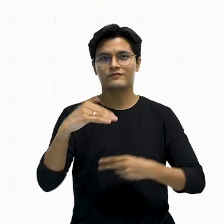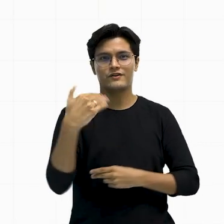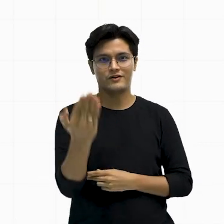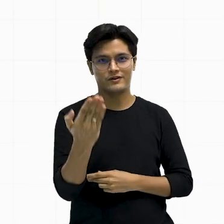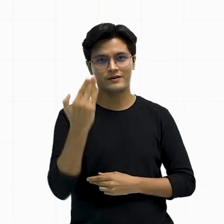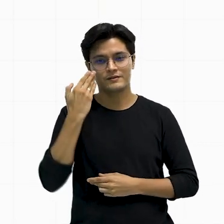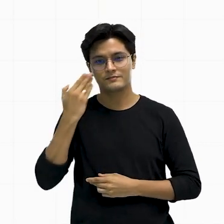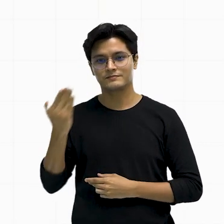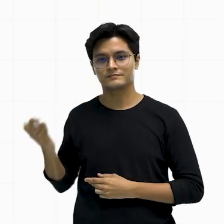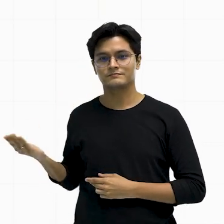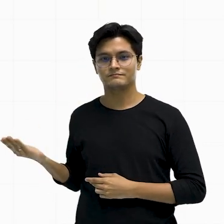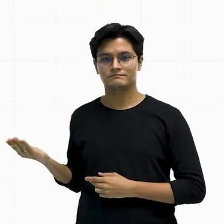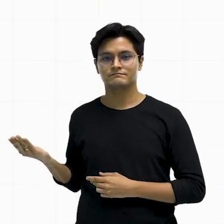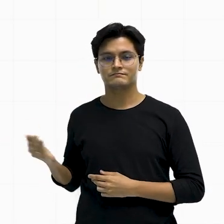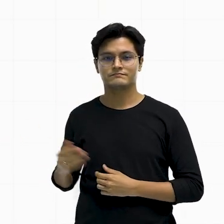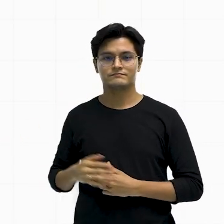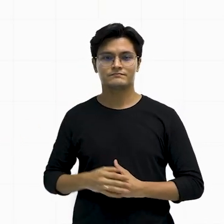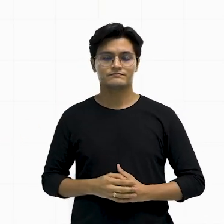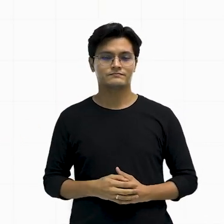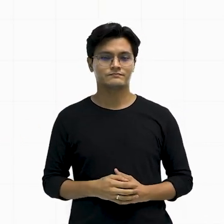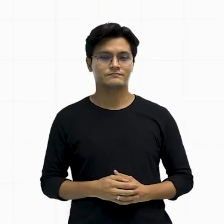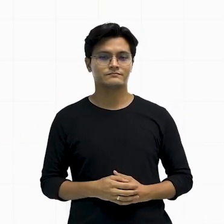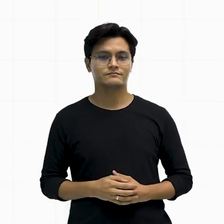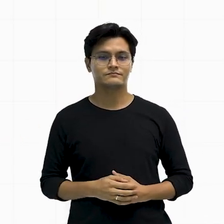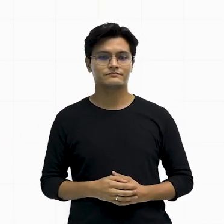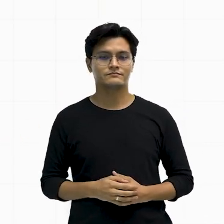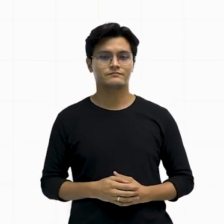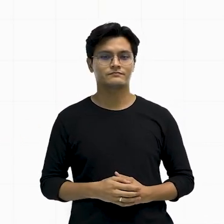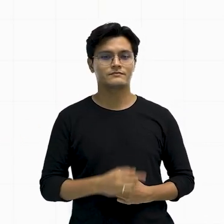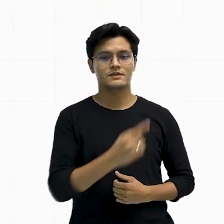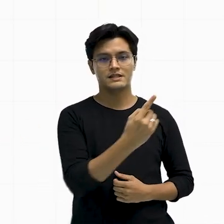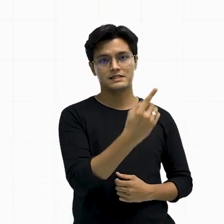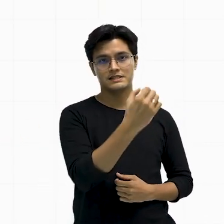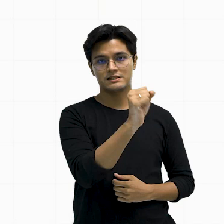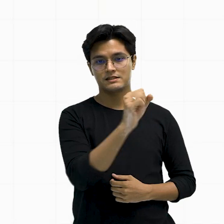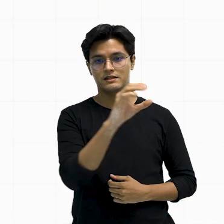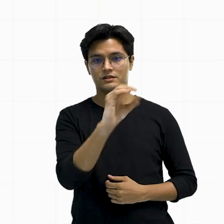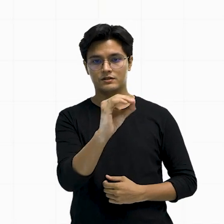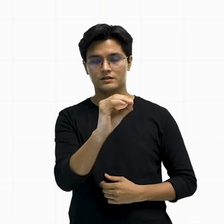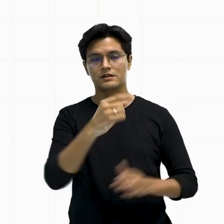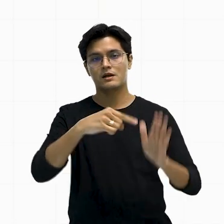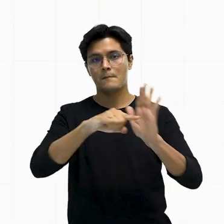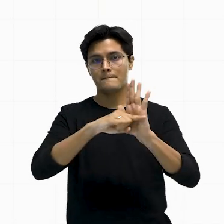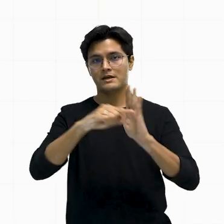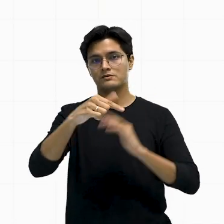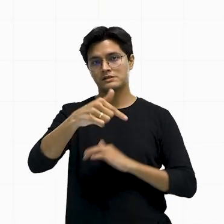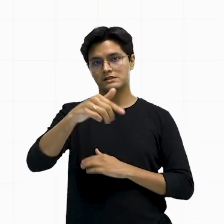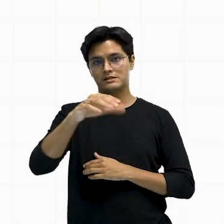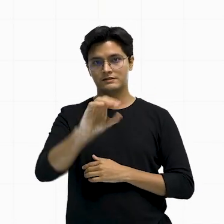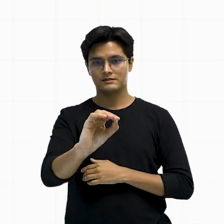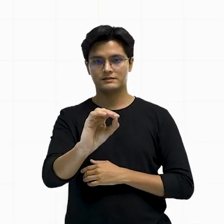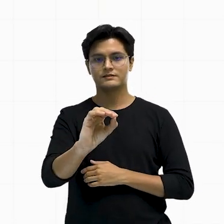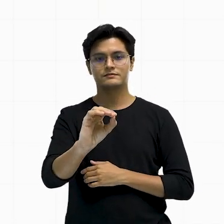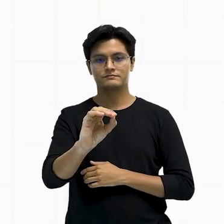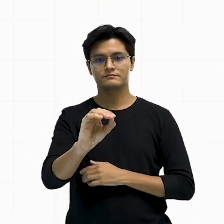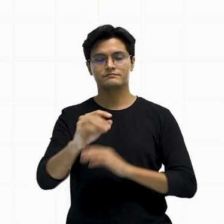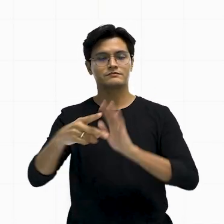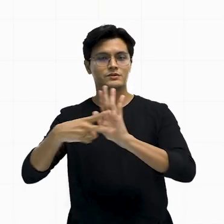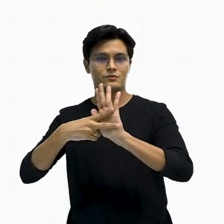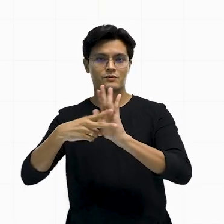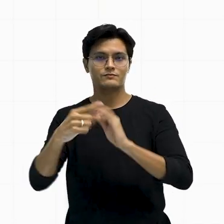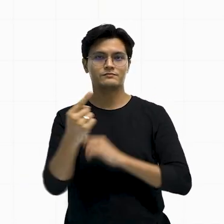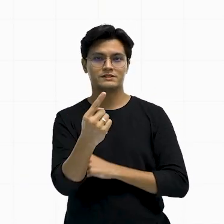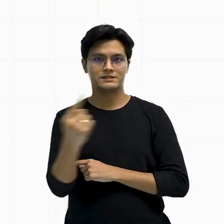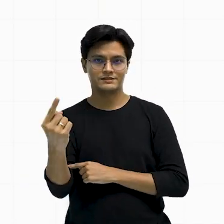do triângulo. Então, vou pegar os 180, subtrair com o ângulo de dentro do triângulo, e vai restar